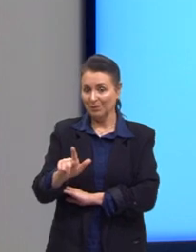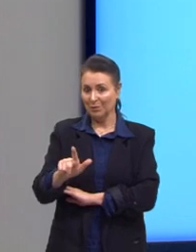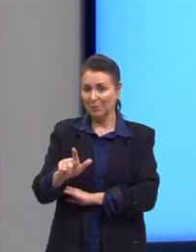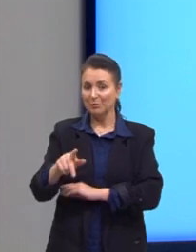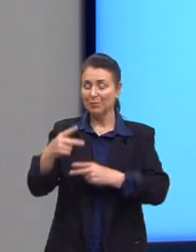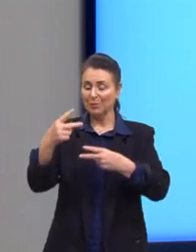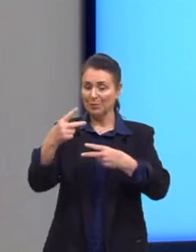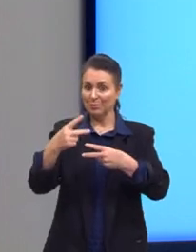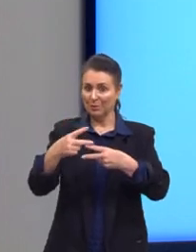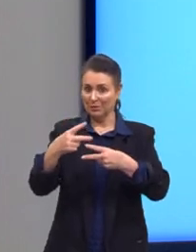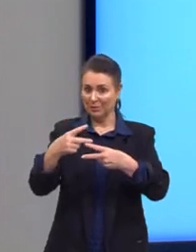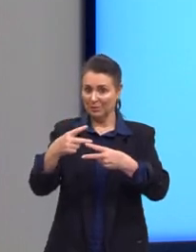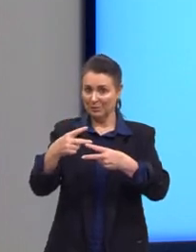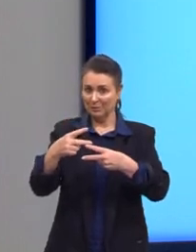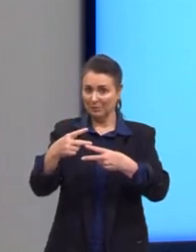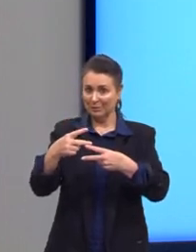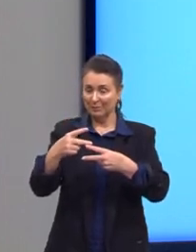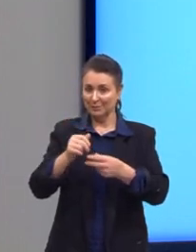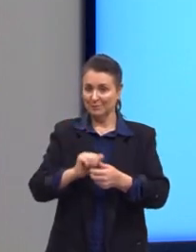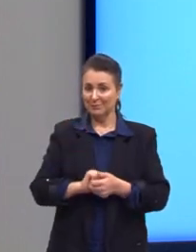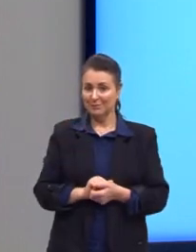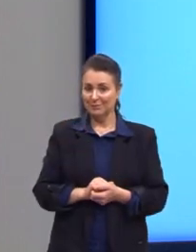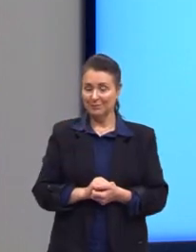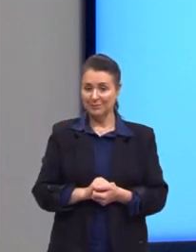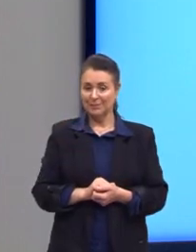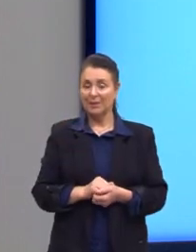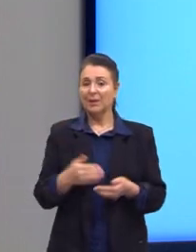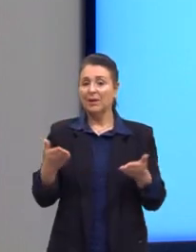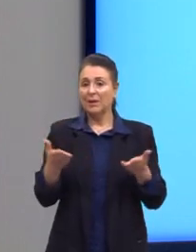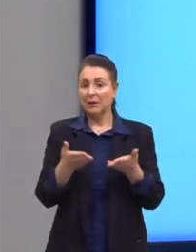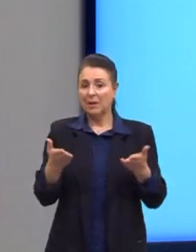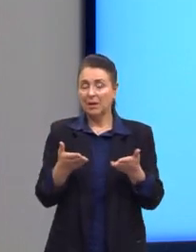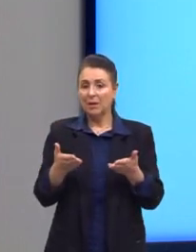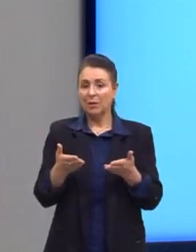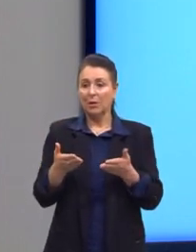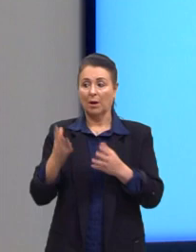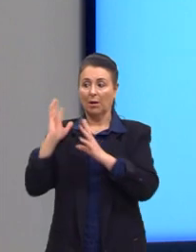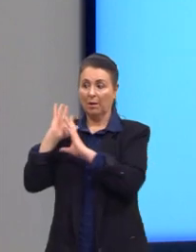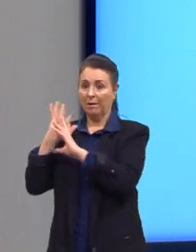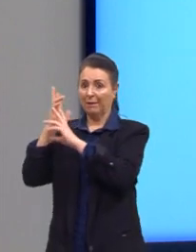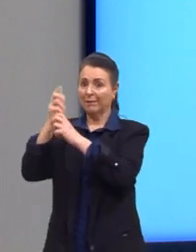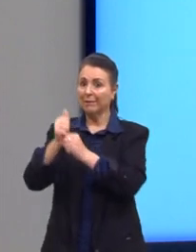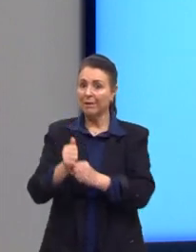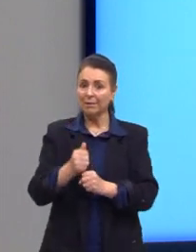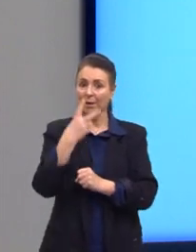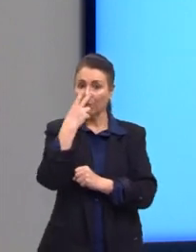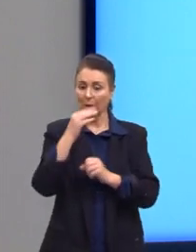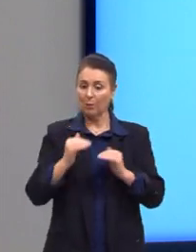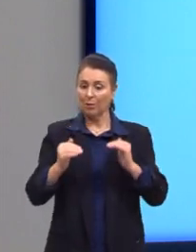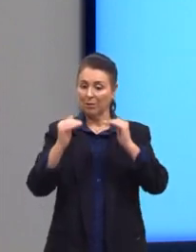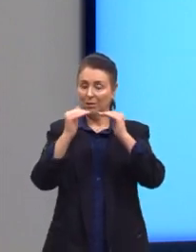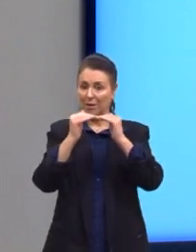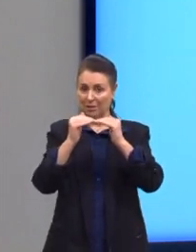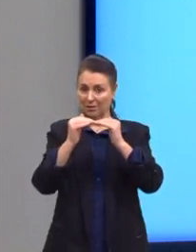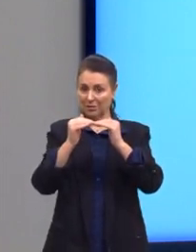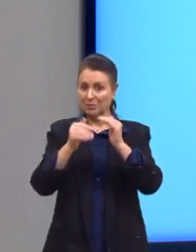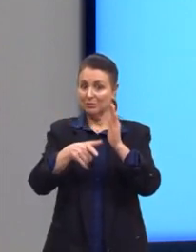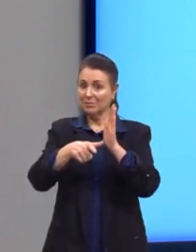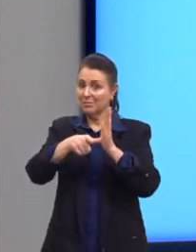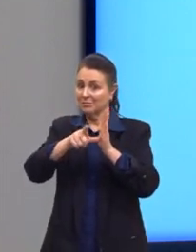nossos coeficientes, né? Agora, eu resgatei aquela igualdade que nós formamos